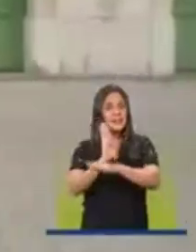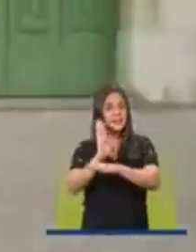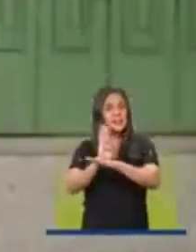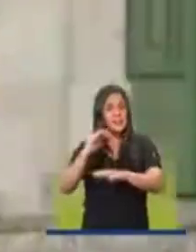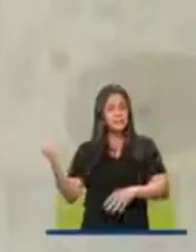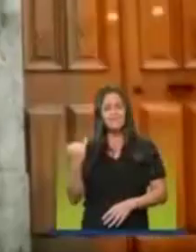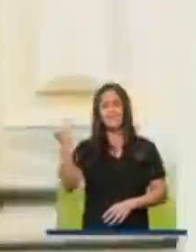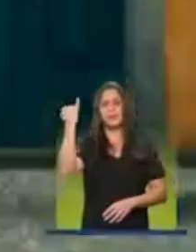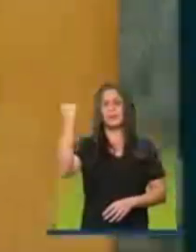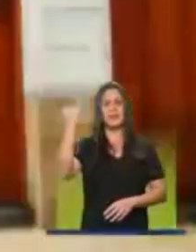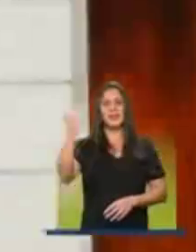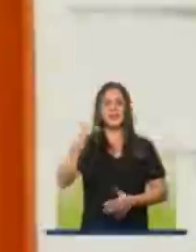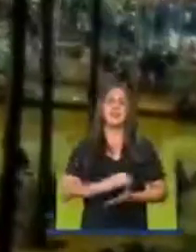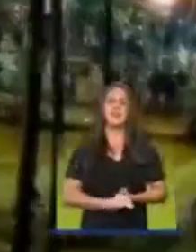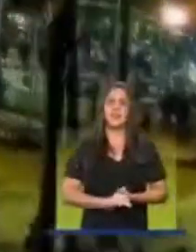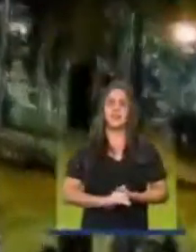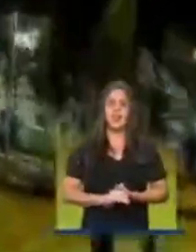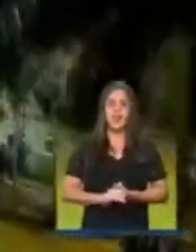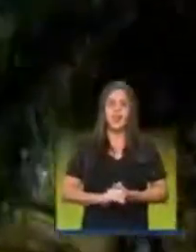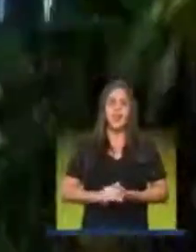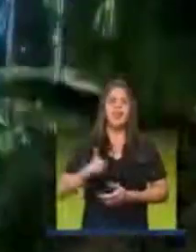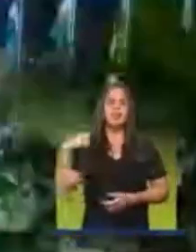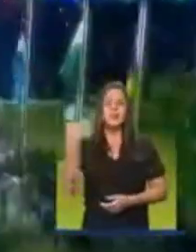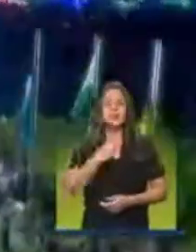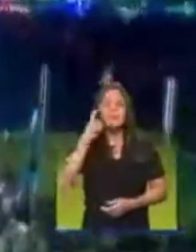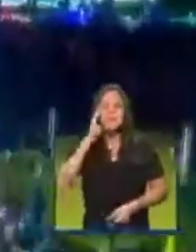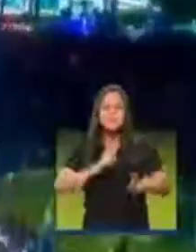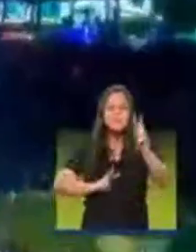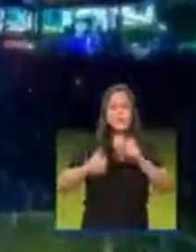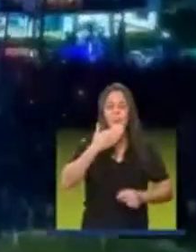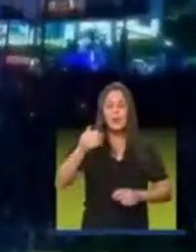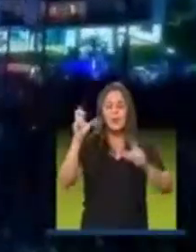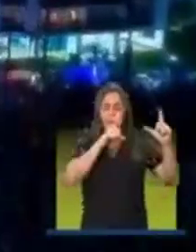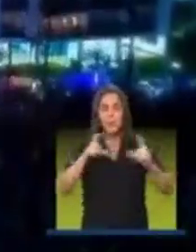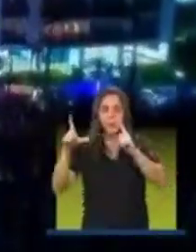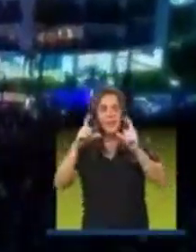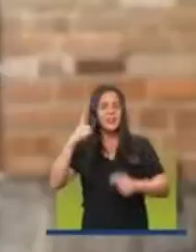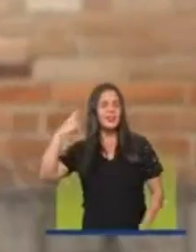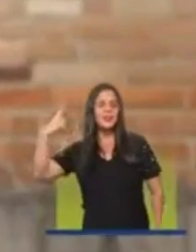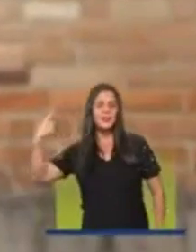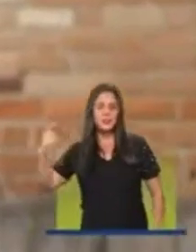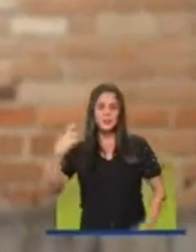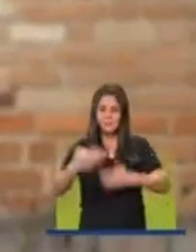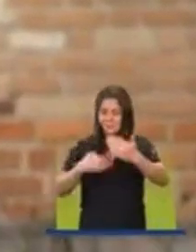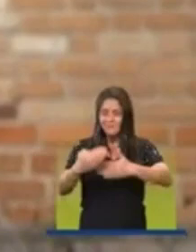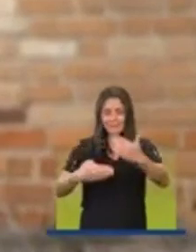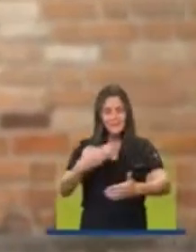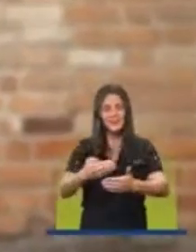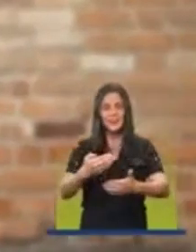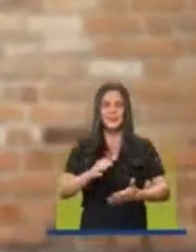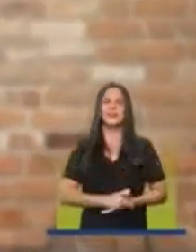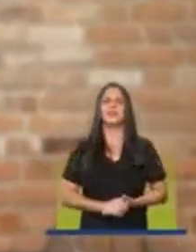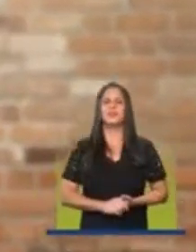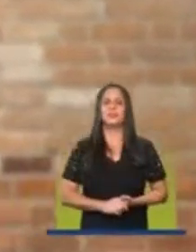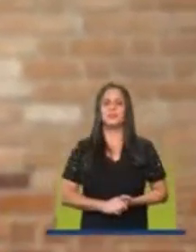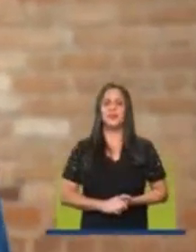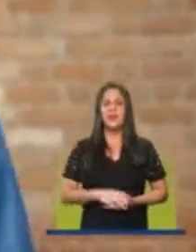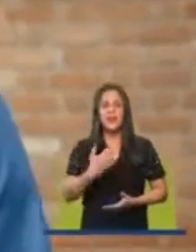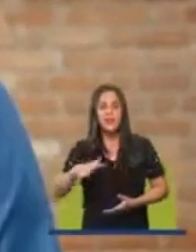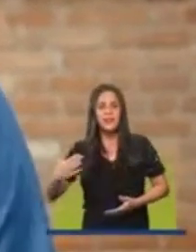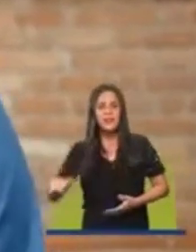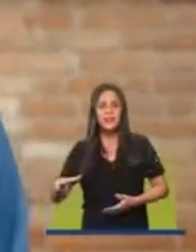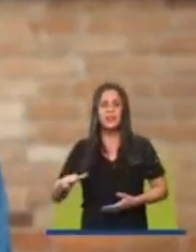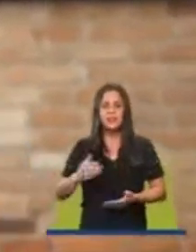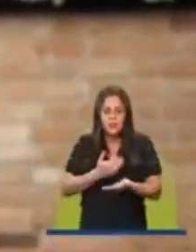embalo das melhores imagens e trilhas sonoras que a cidade vai seguir. Santos é o berço da cultura no